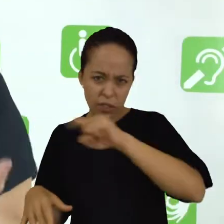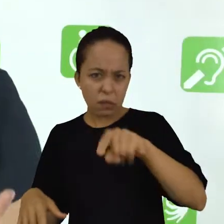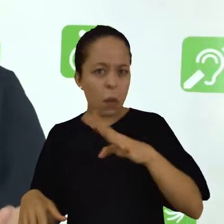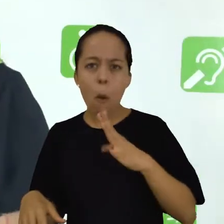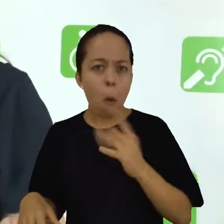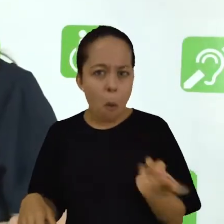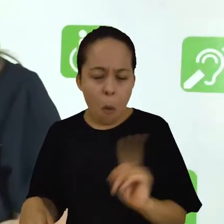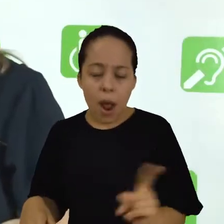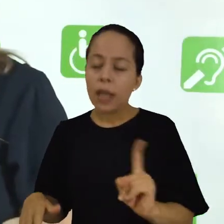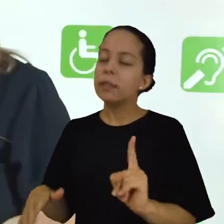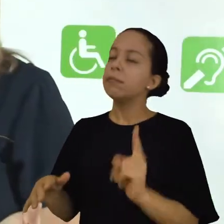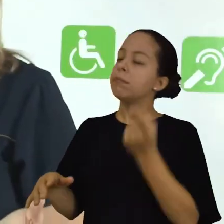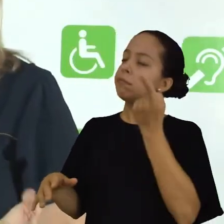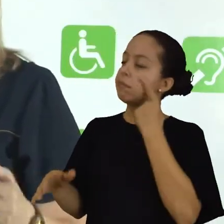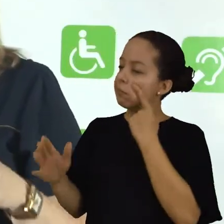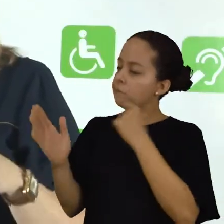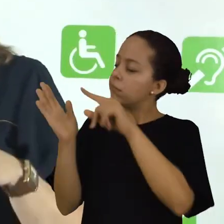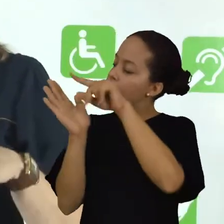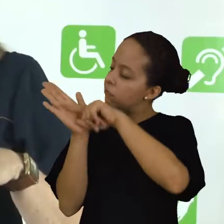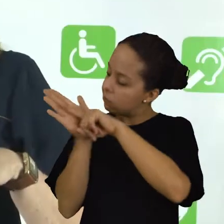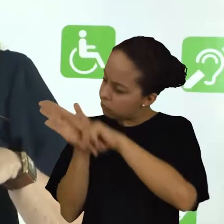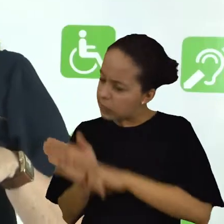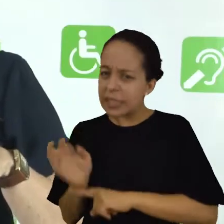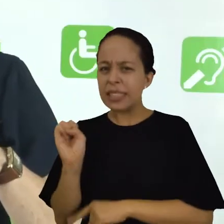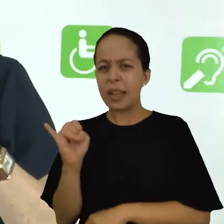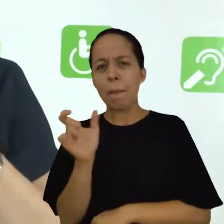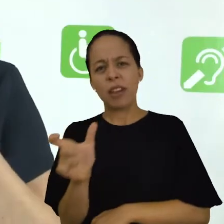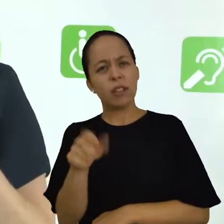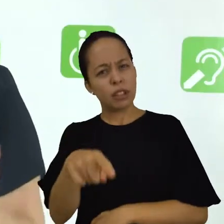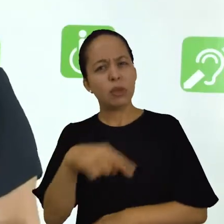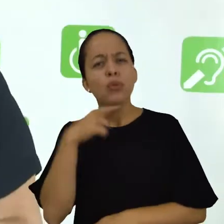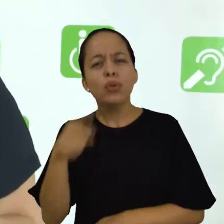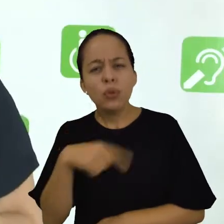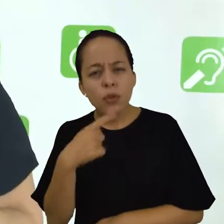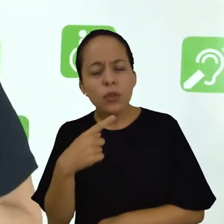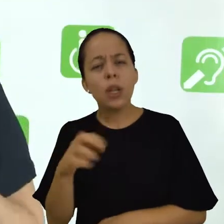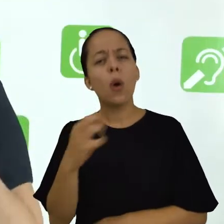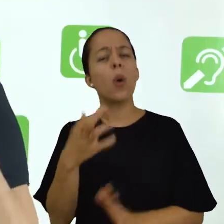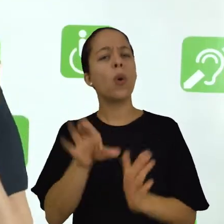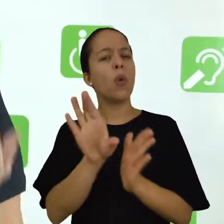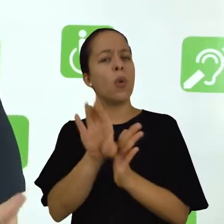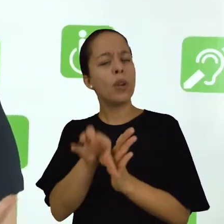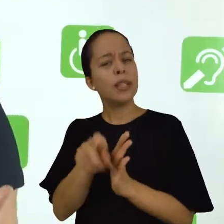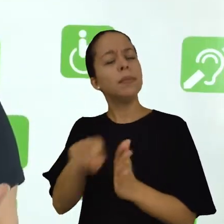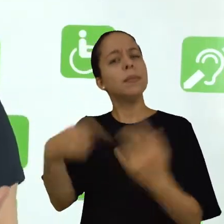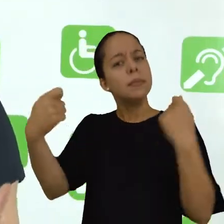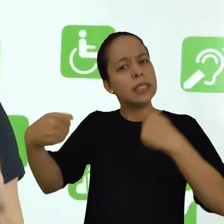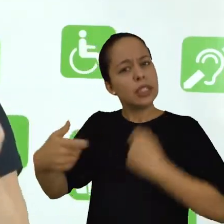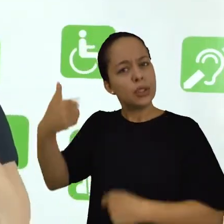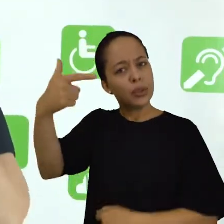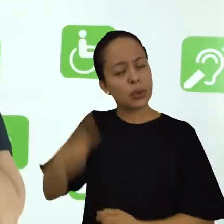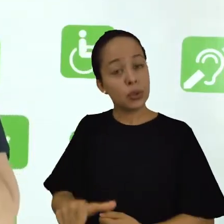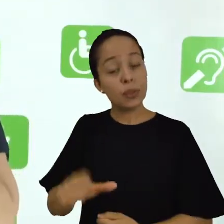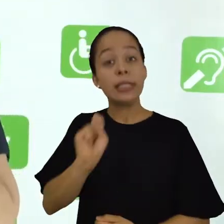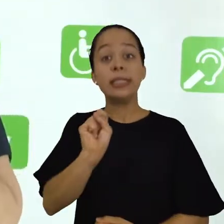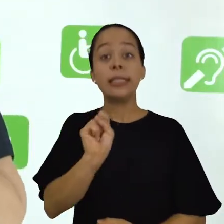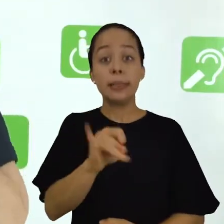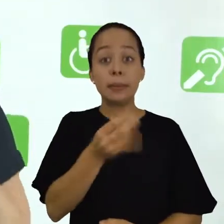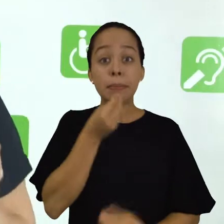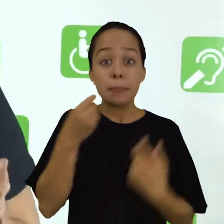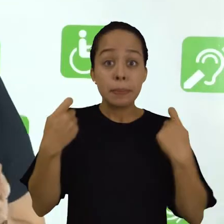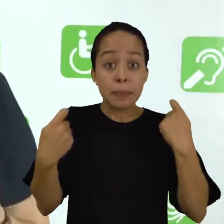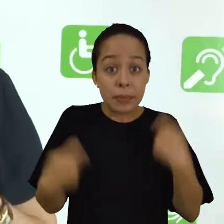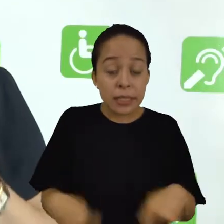palavra difícil que você desconheça, alguma palavra que você tenha dúvida, algum conceito que você precise retomar.